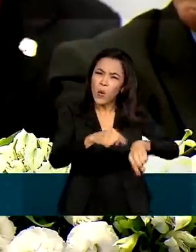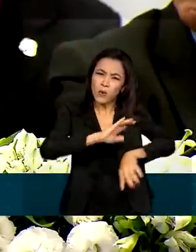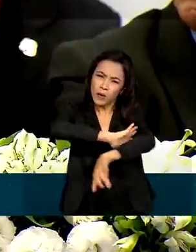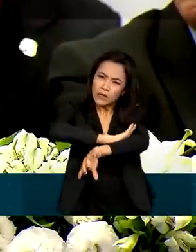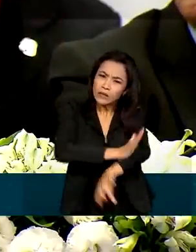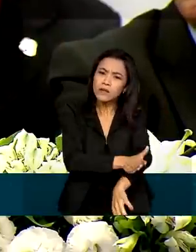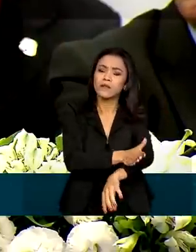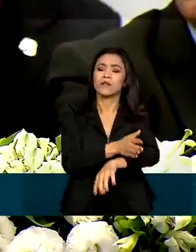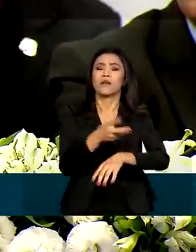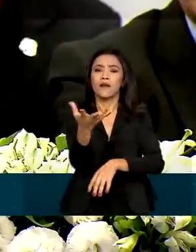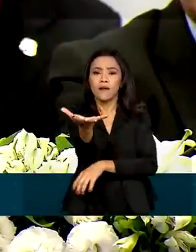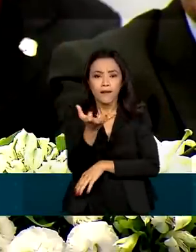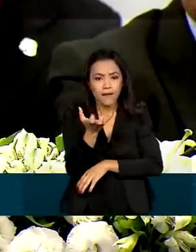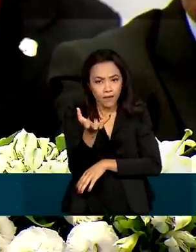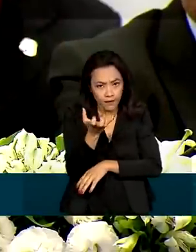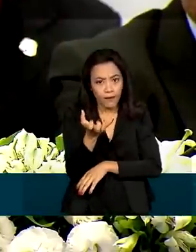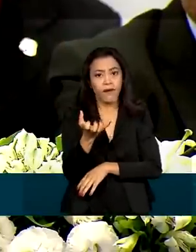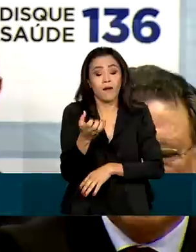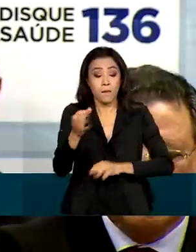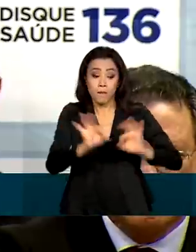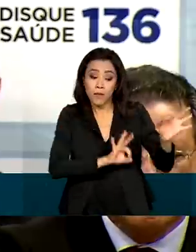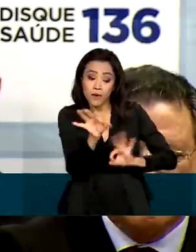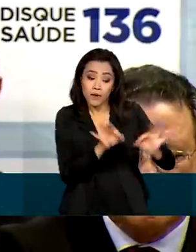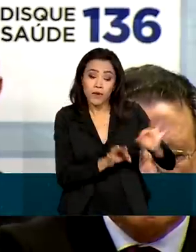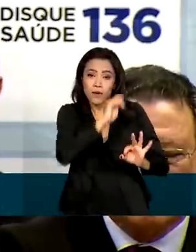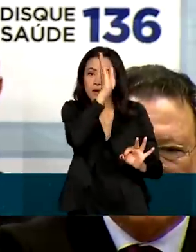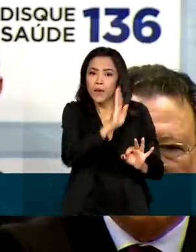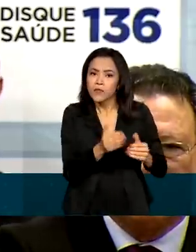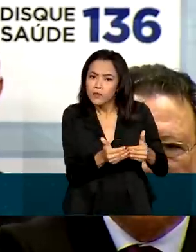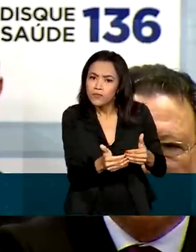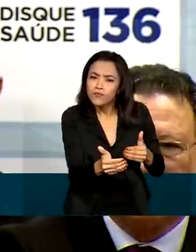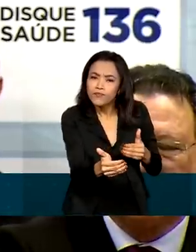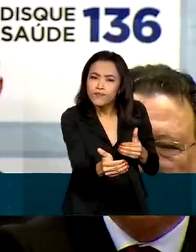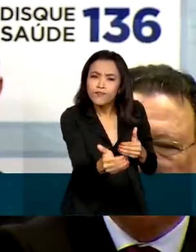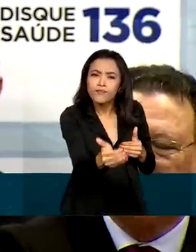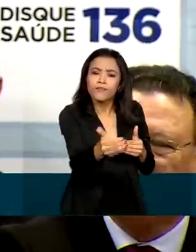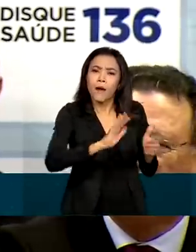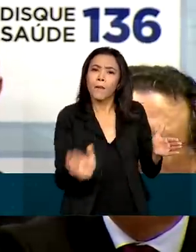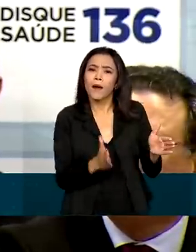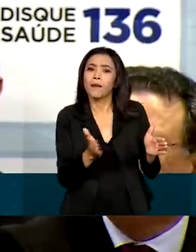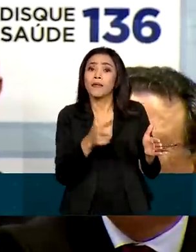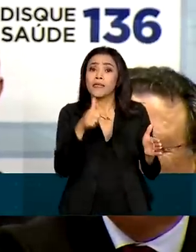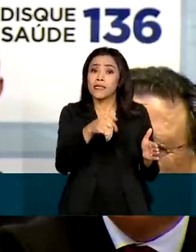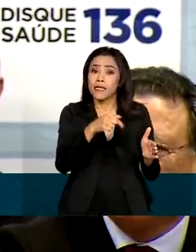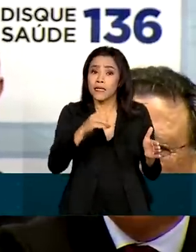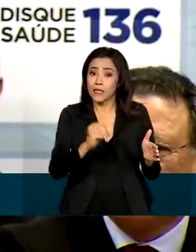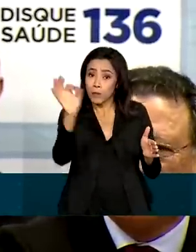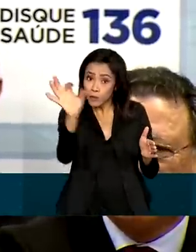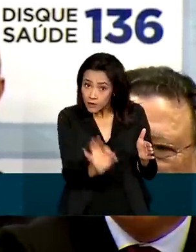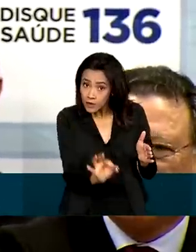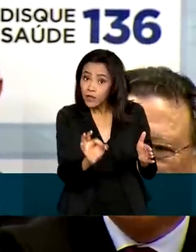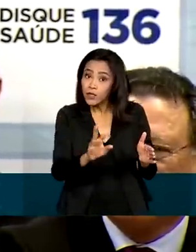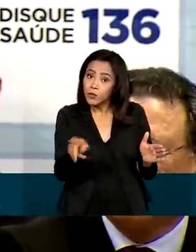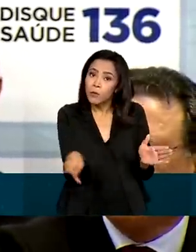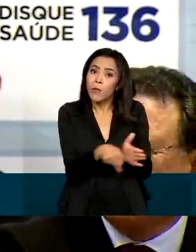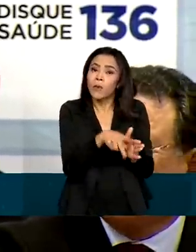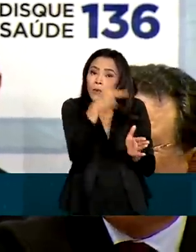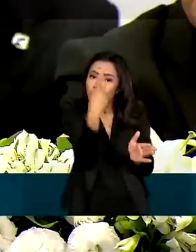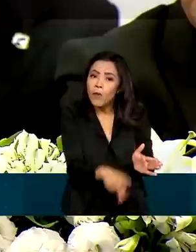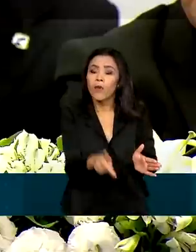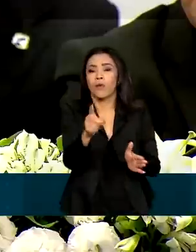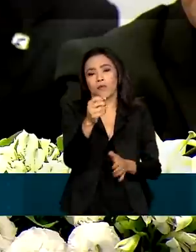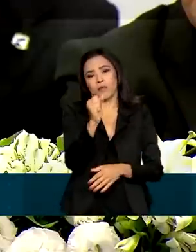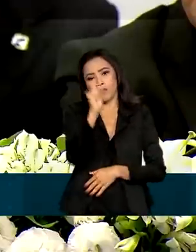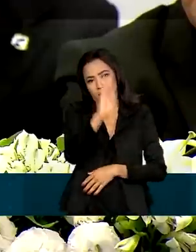e disse que quer preparar o Brasil para poder produzir 70% dos insumos consumidos aqui.